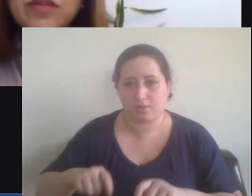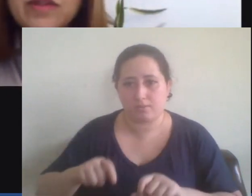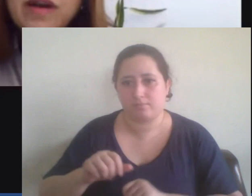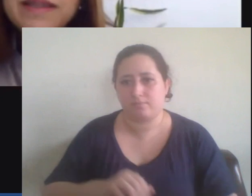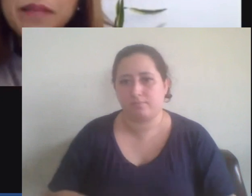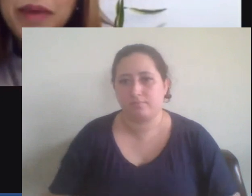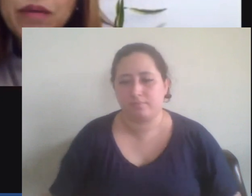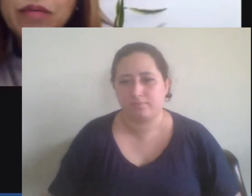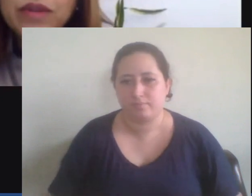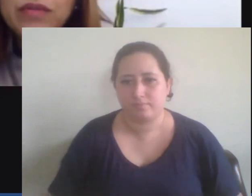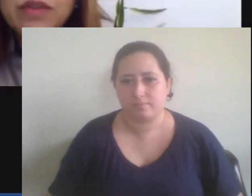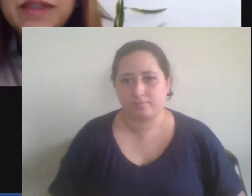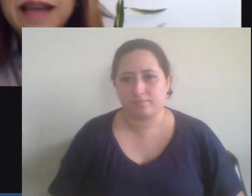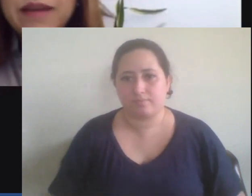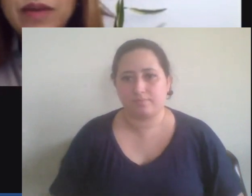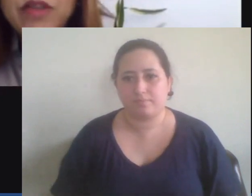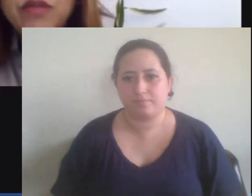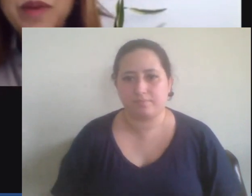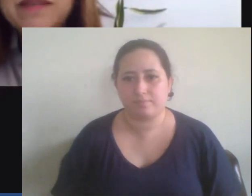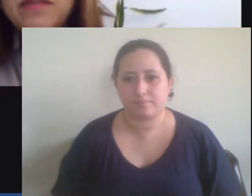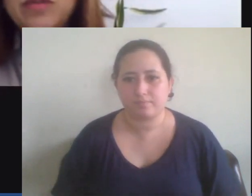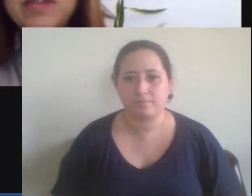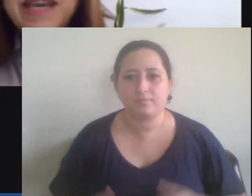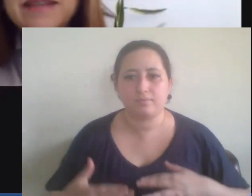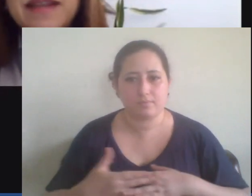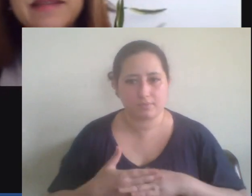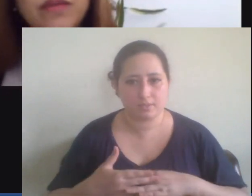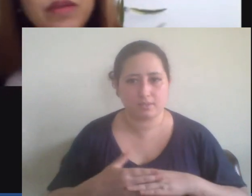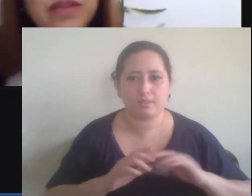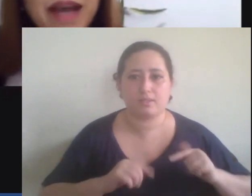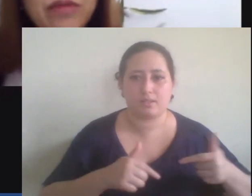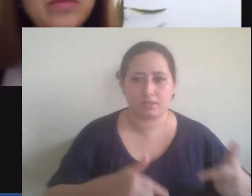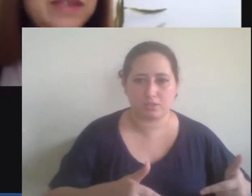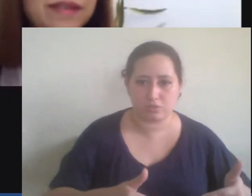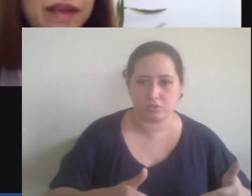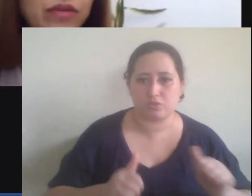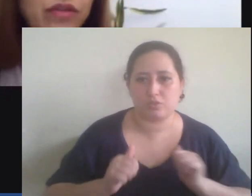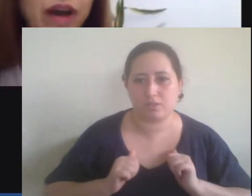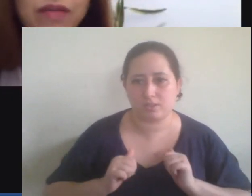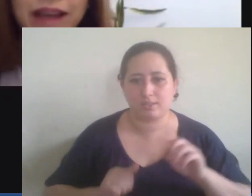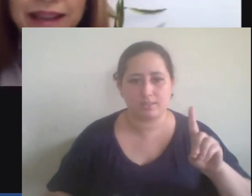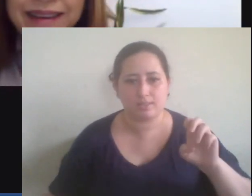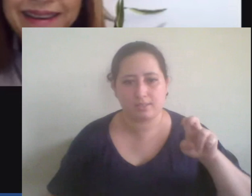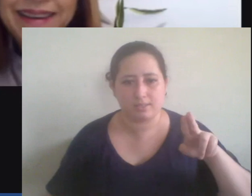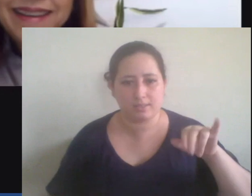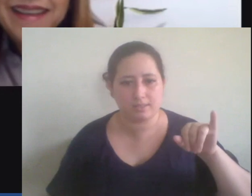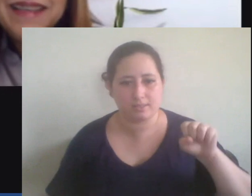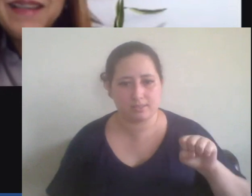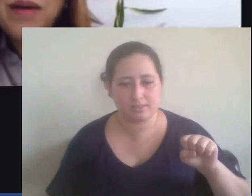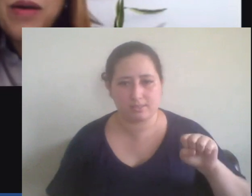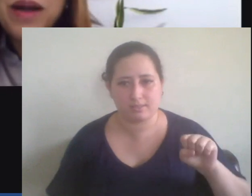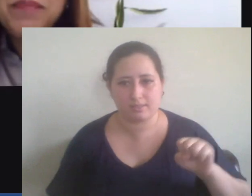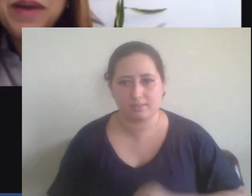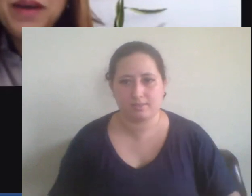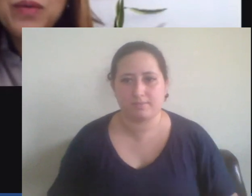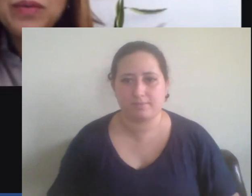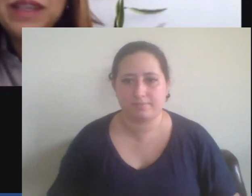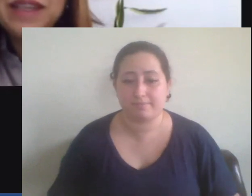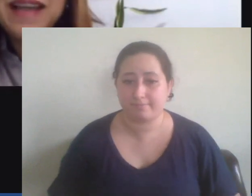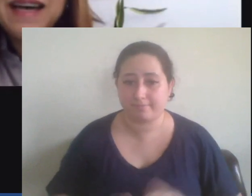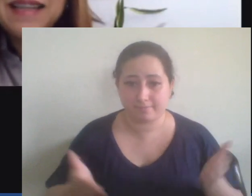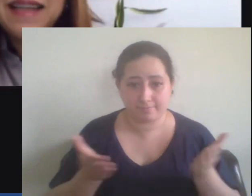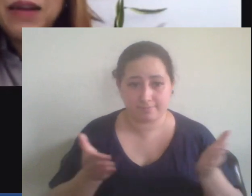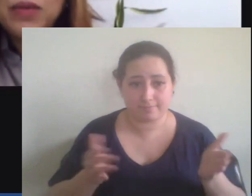isso então essa pergunta do cidadão ativo e passivo é do Denis da Silva e do Uniceu de Alvarenga então agora